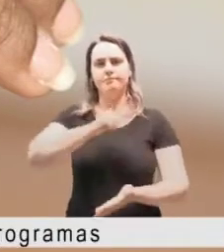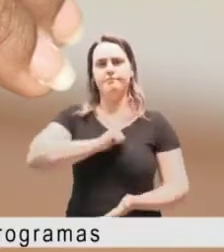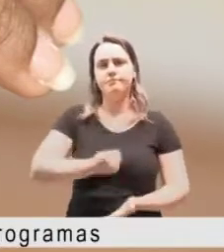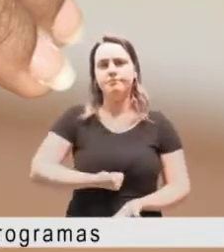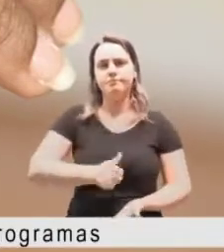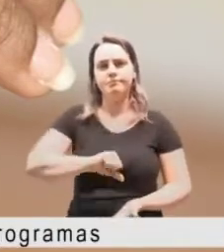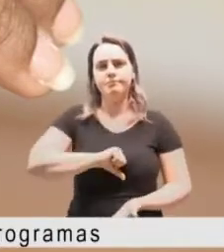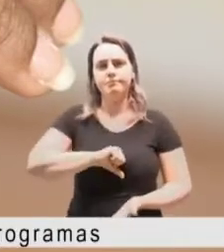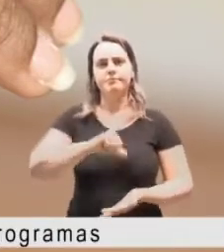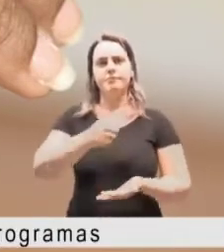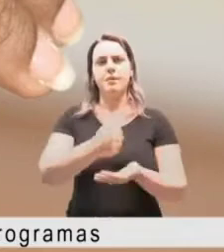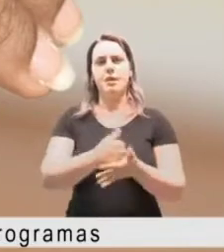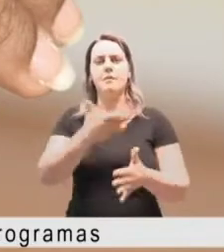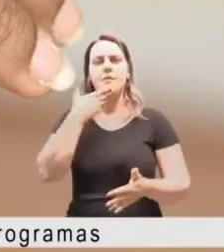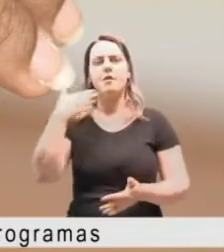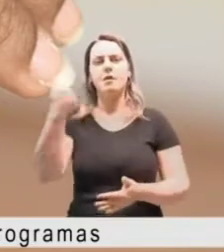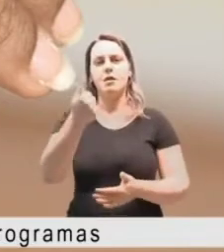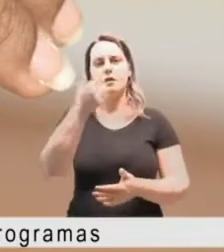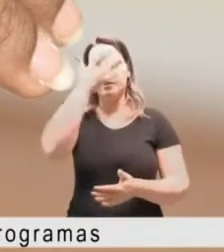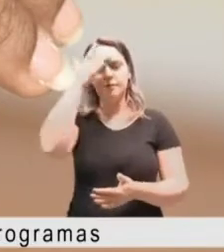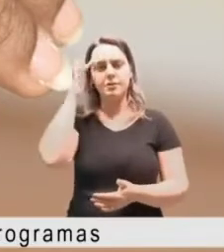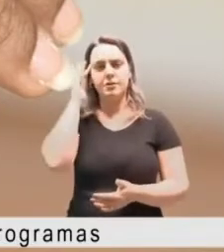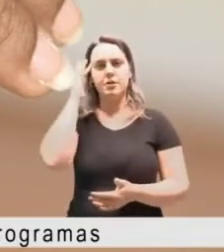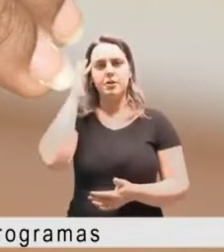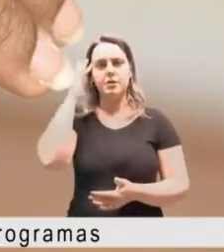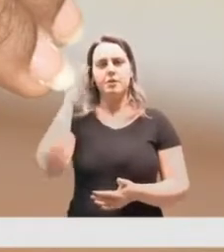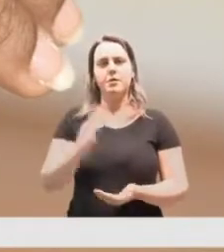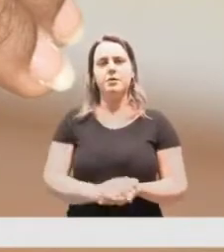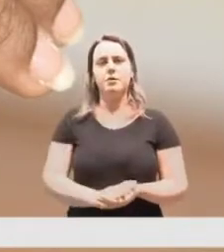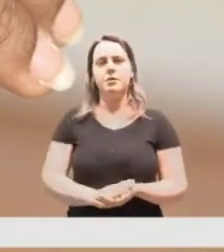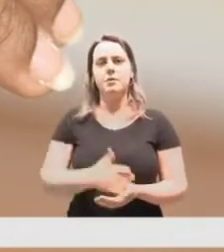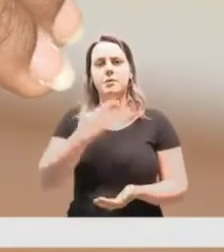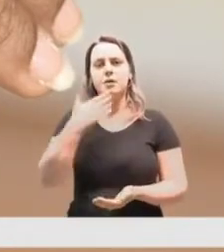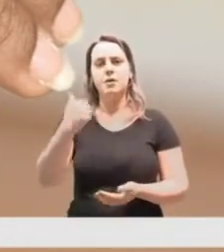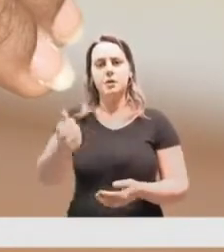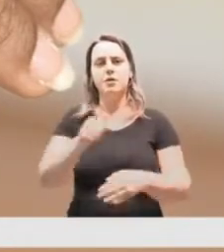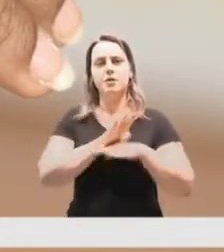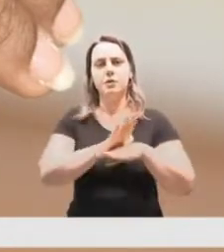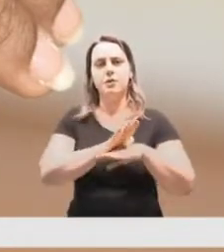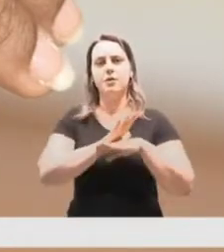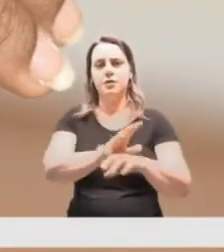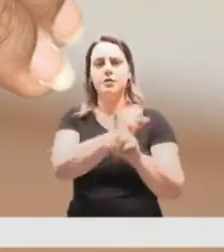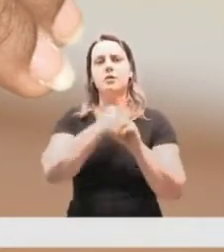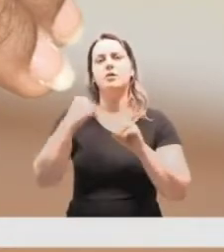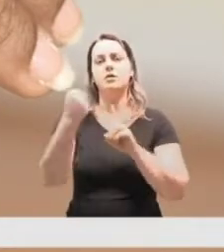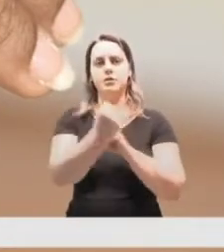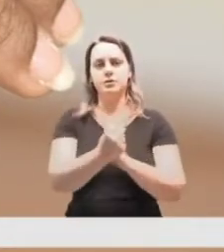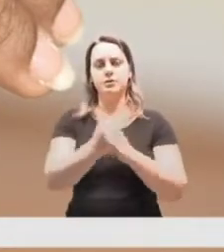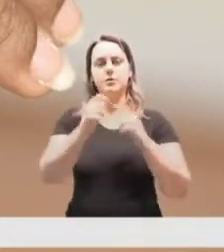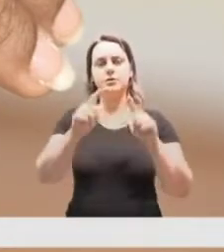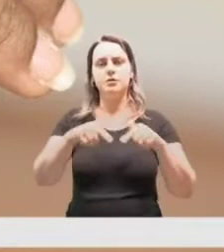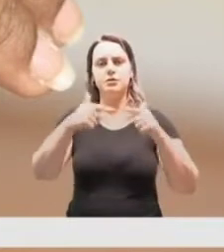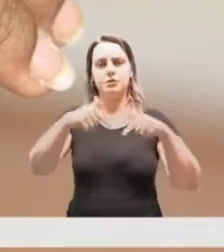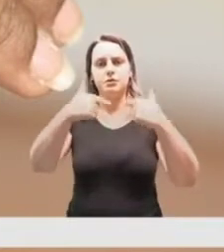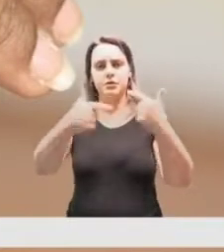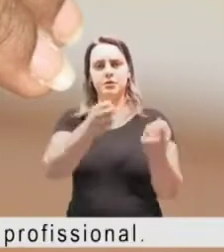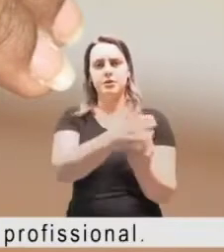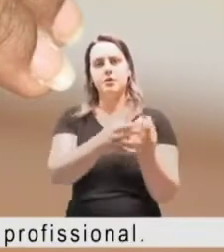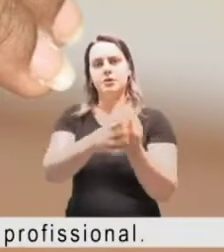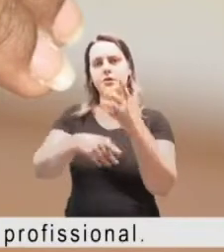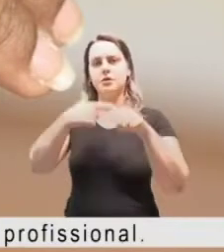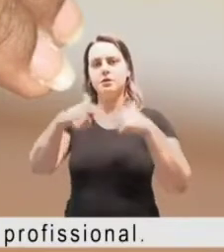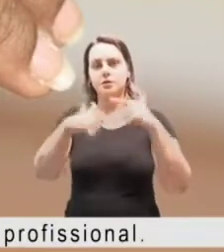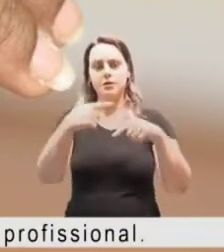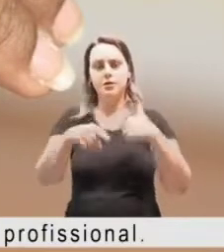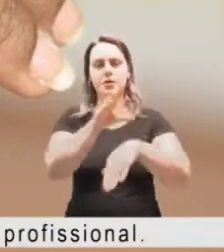e autoestima destas pessoas, aprimorando os programas de assistência social e saúde, promovendo incentivos